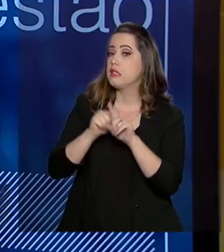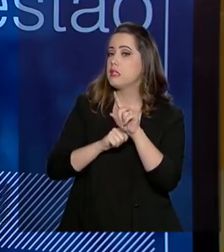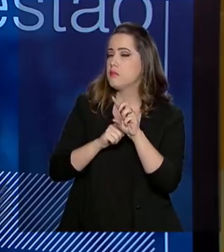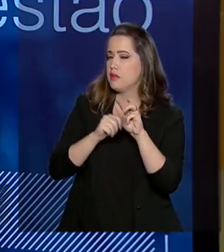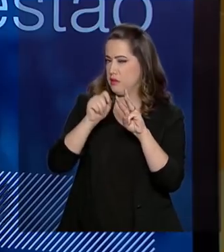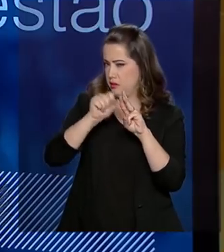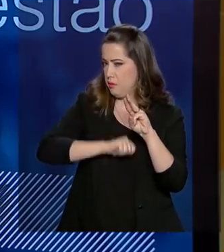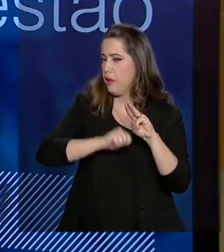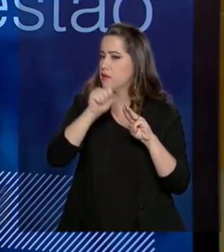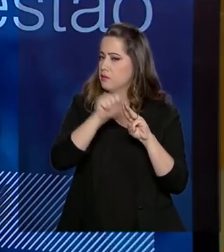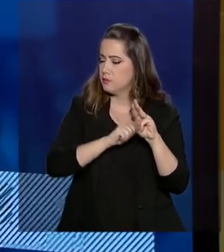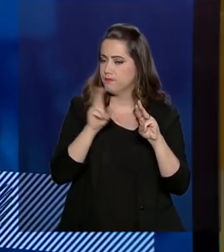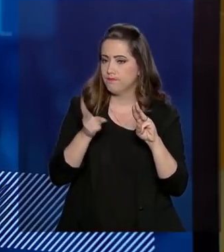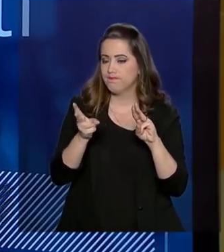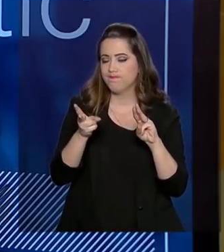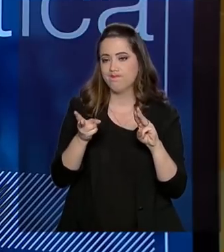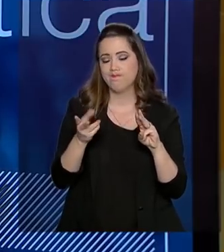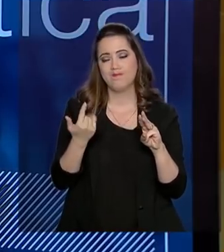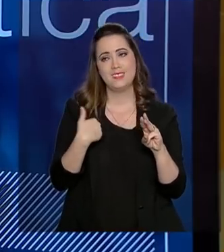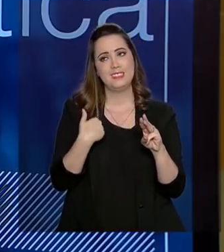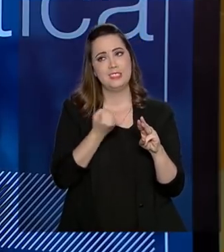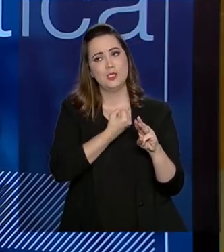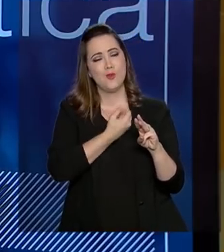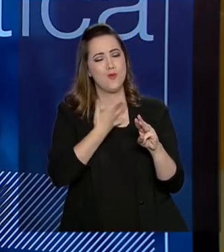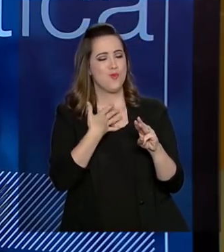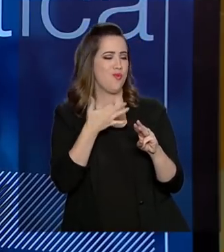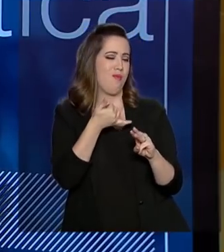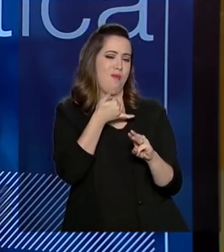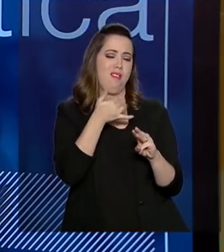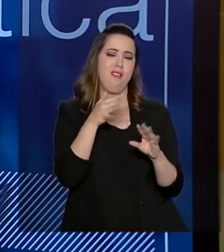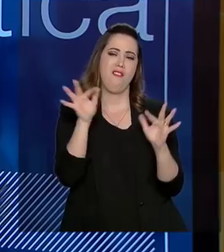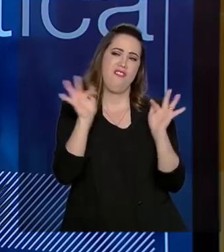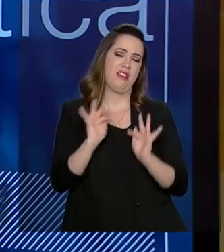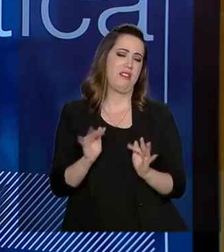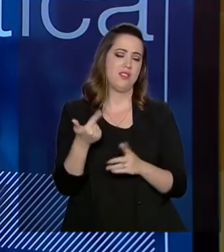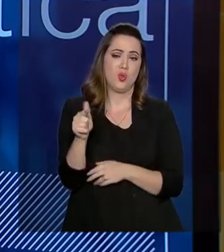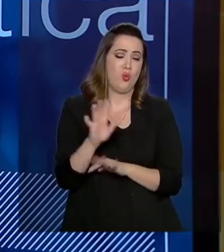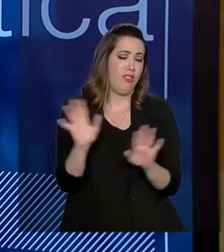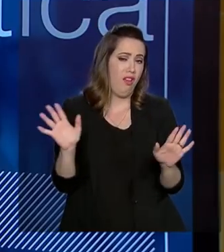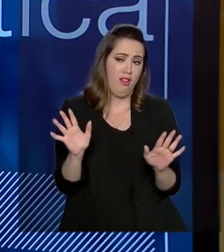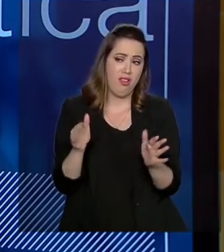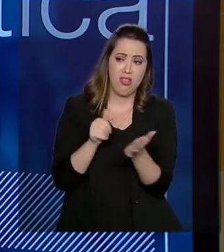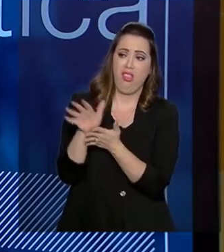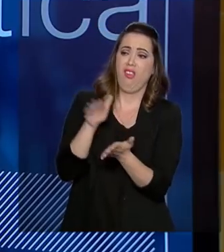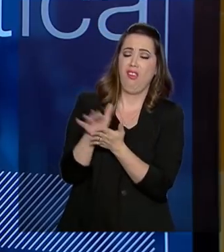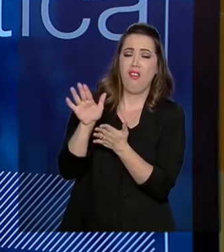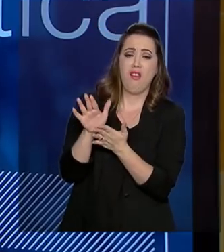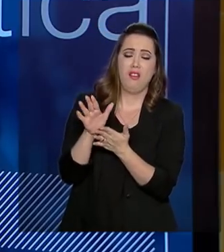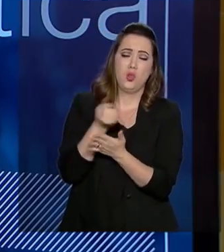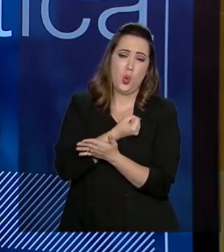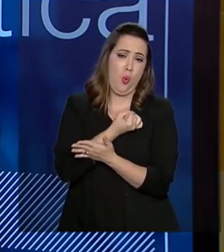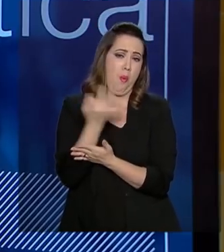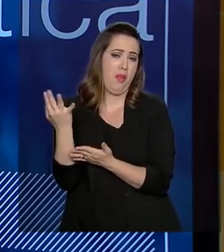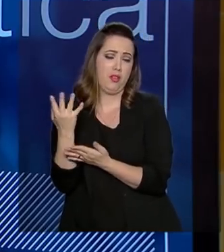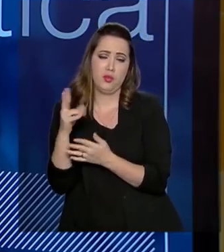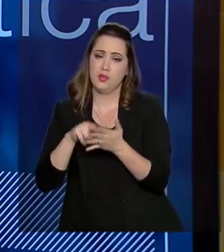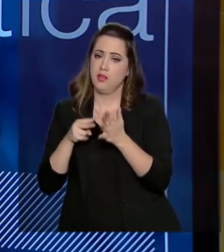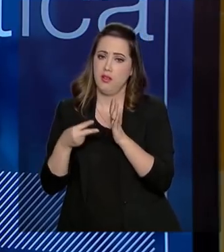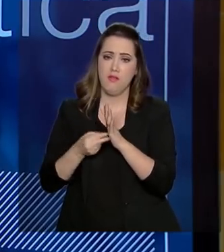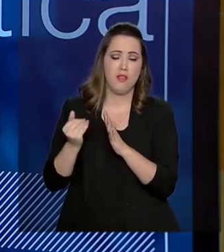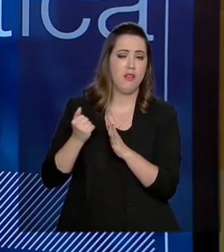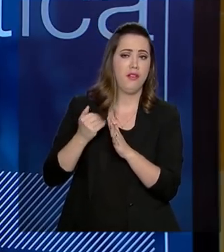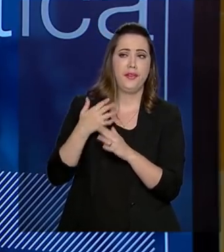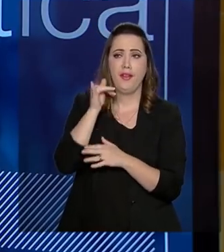eles não nos deixam felizes, nossa meta não é demitir mais, o fato de estar demitindo mais não quer dizer que a gente é efetivo no combate à corrupção.